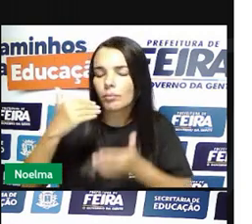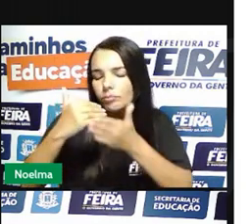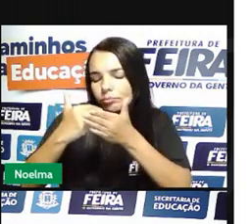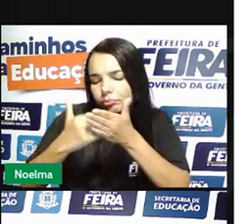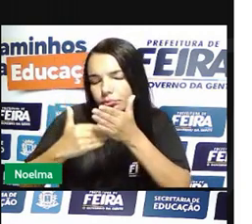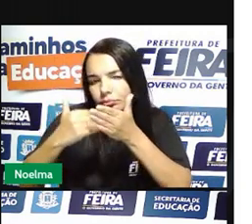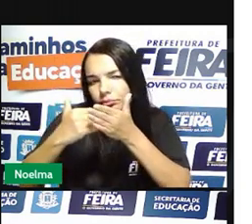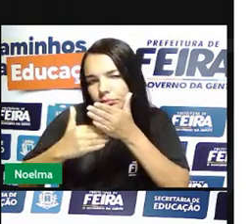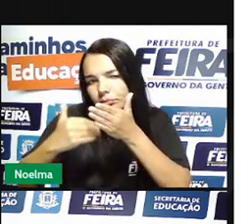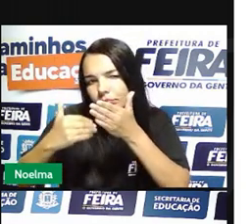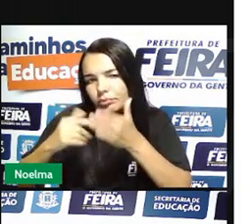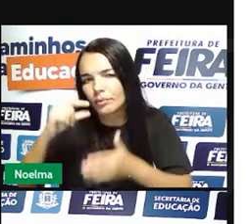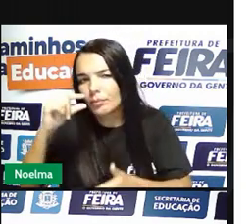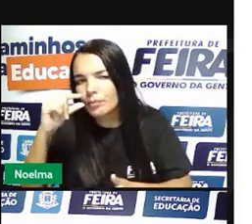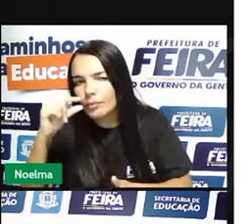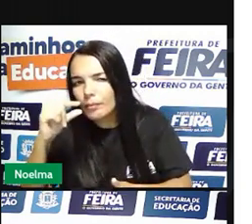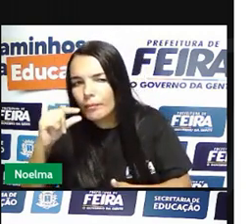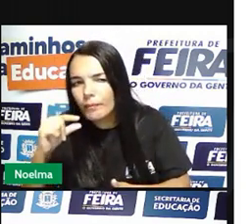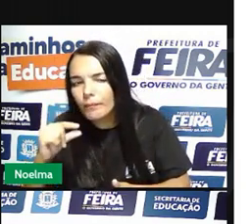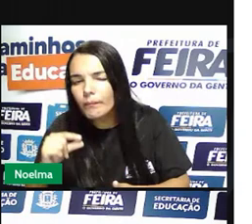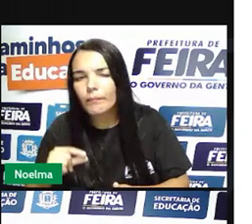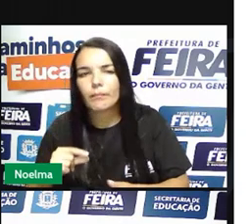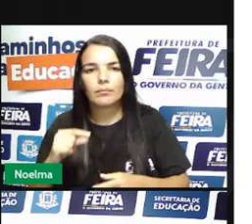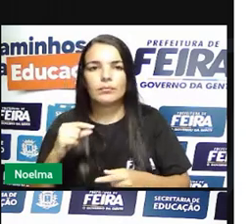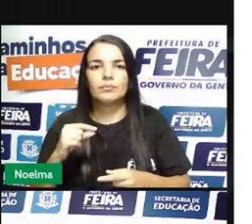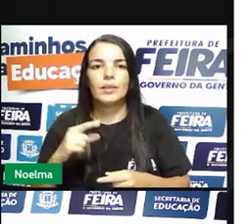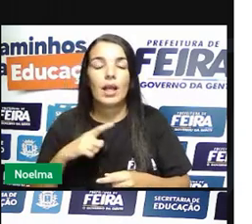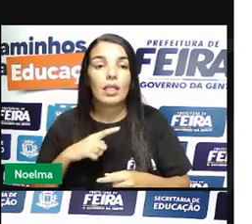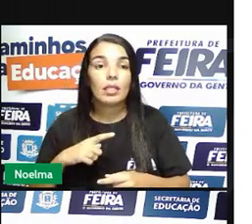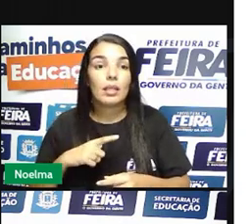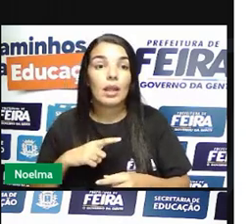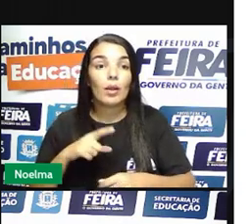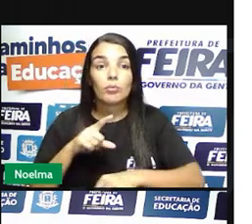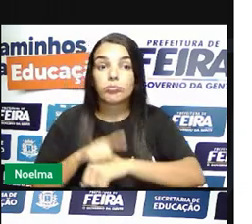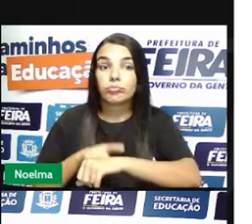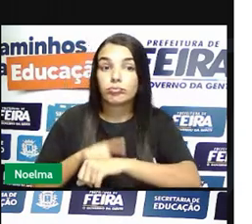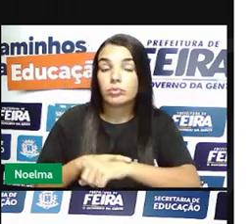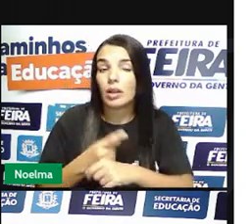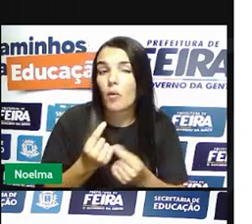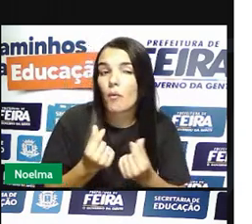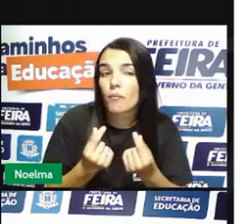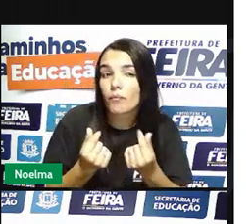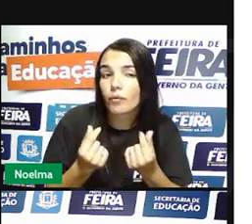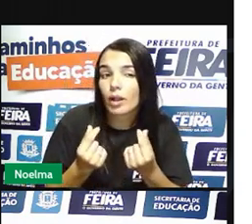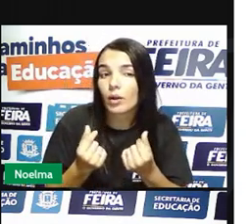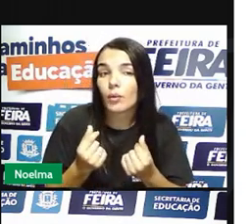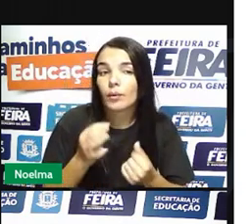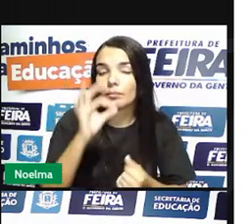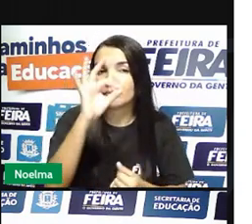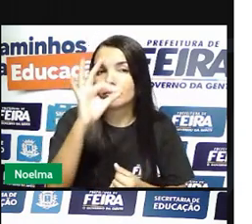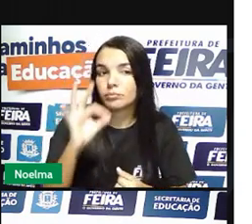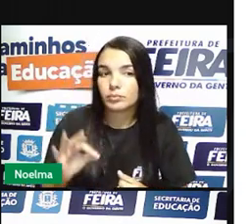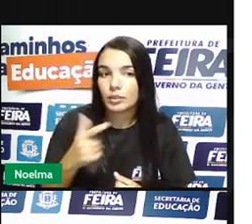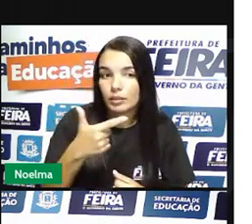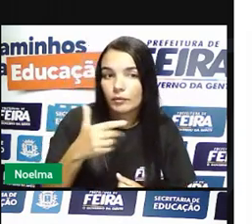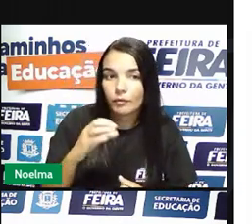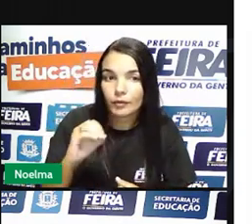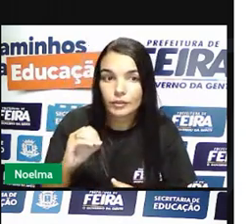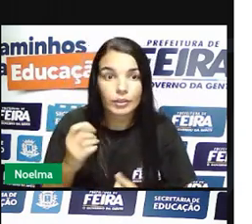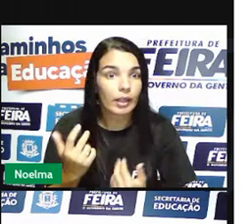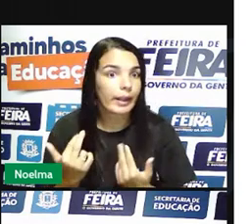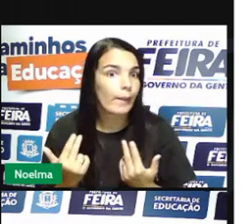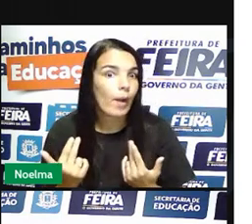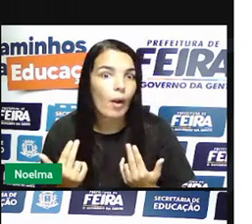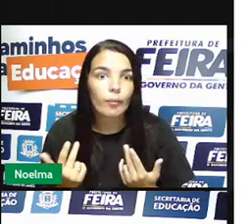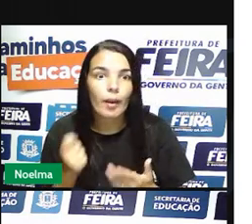diminui a produção. O sistema e o valor de cobrança dos quintos devidos à coroa mantinha-se o